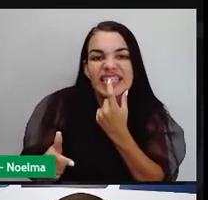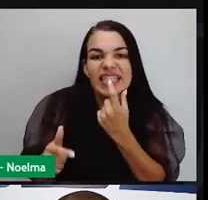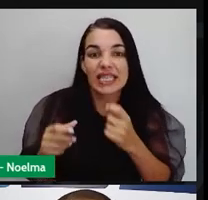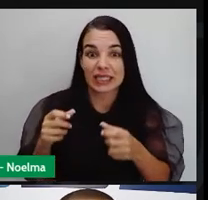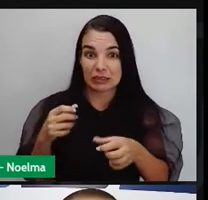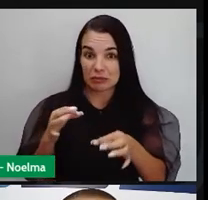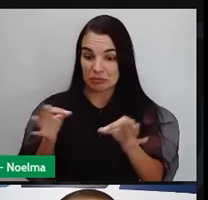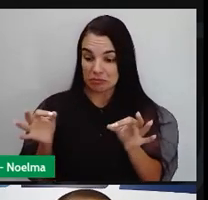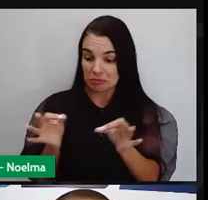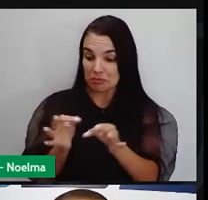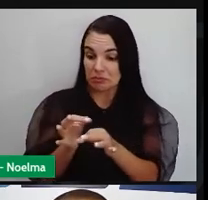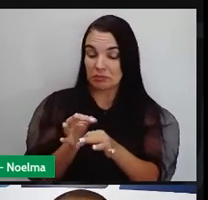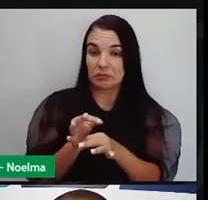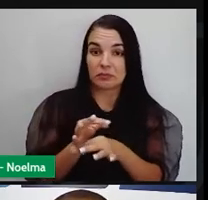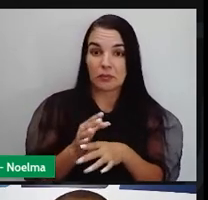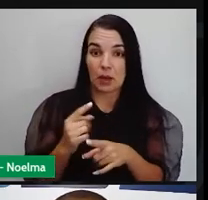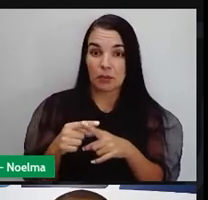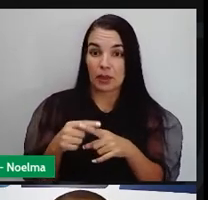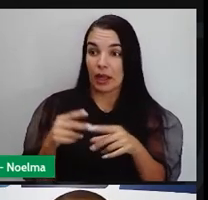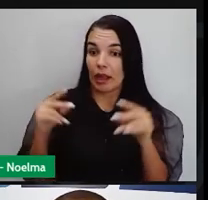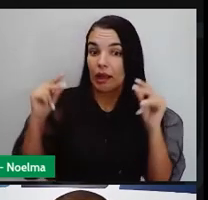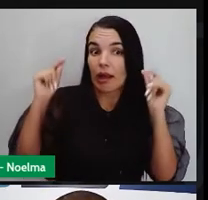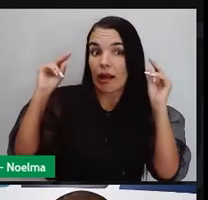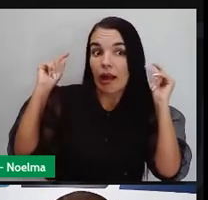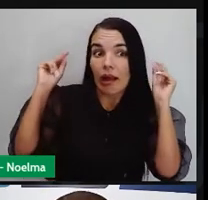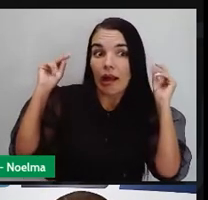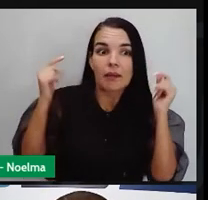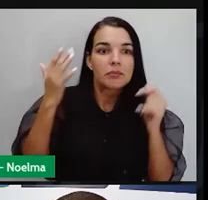sofisticado para a época deles.